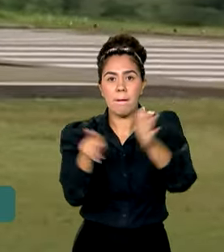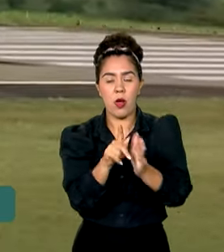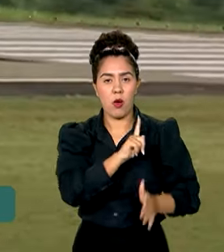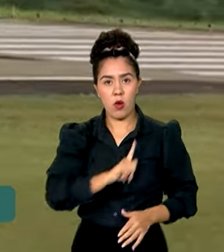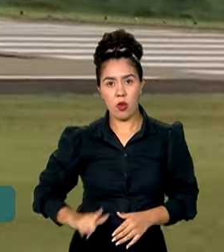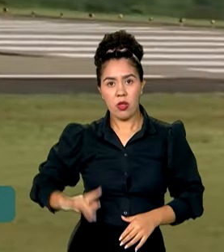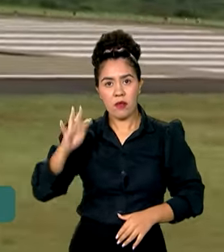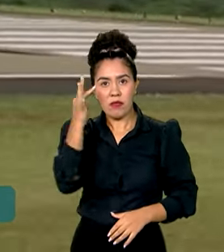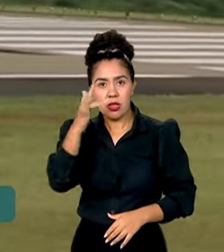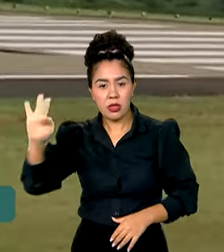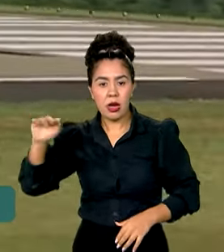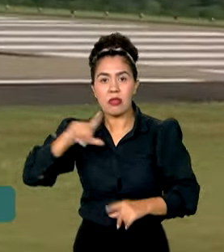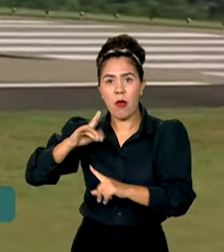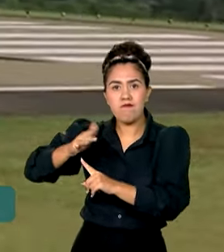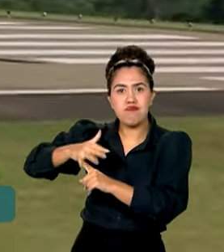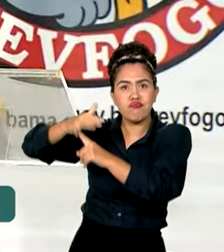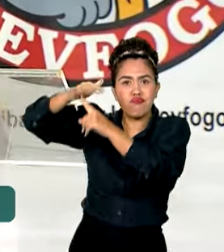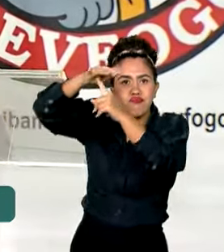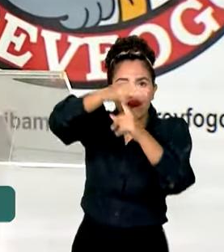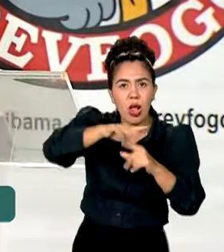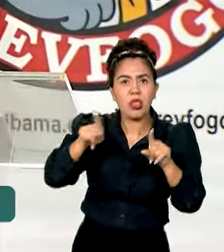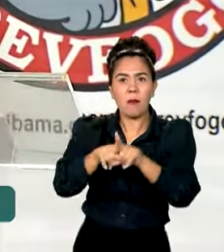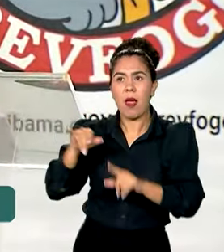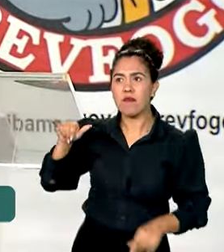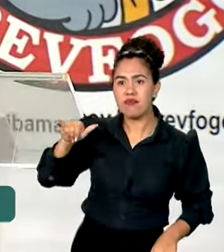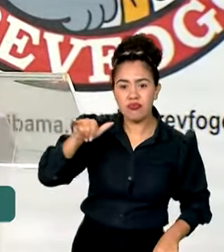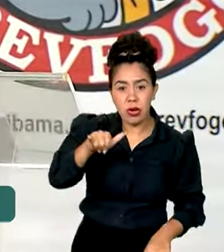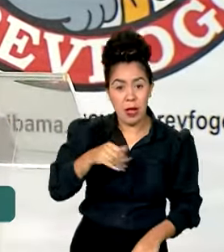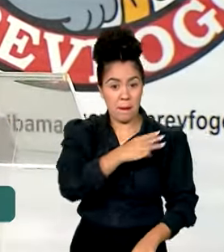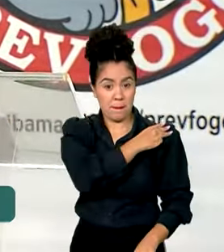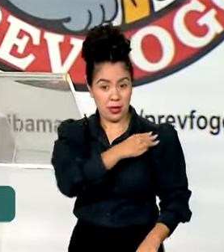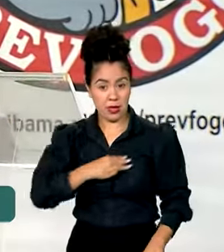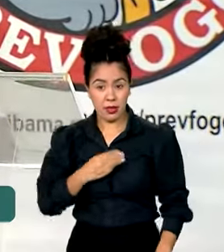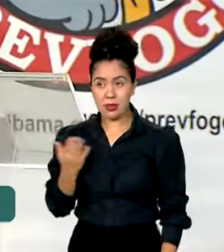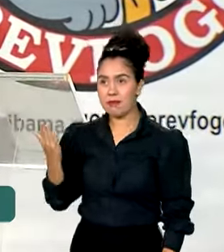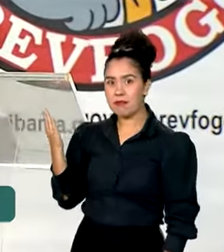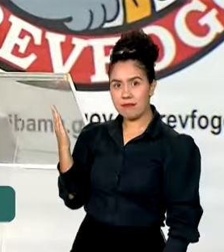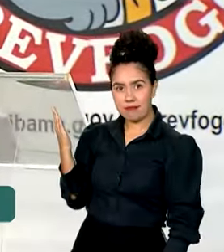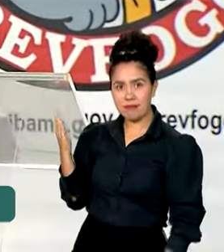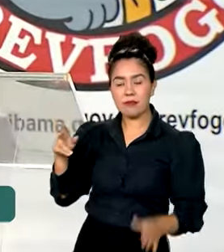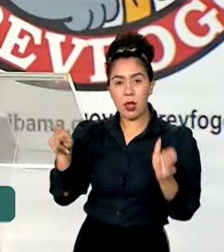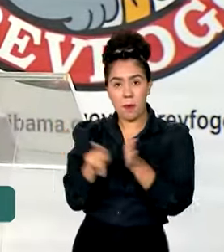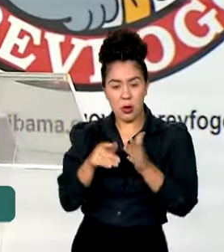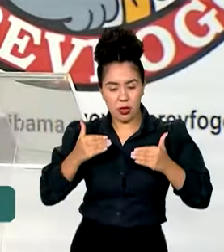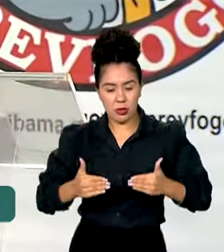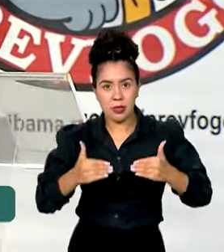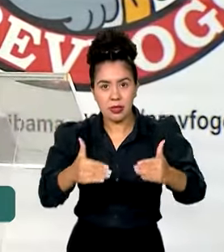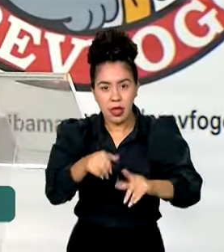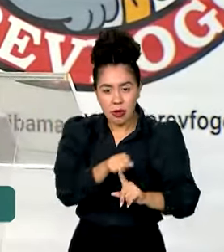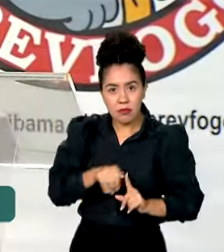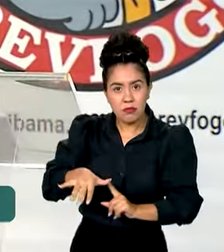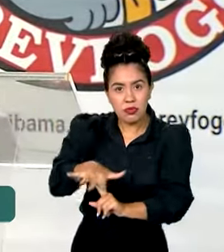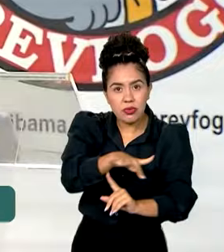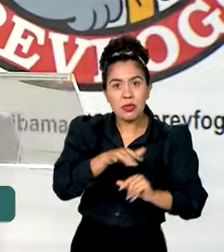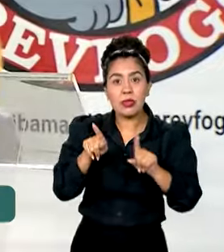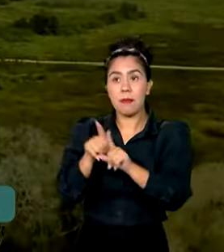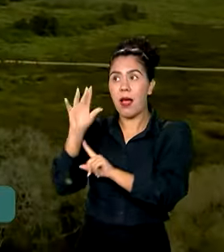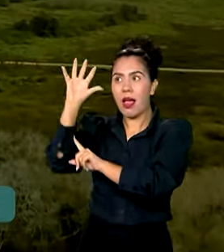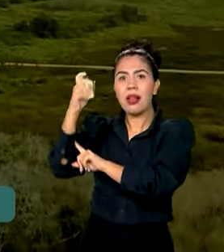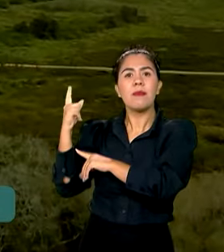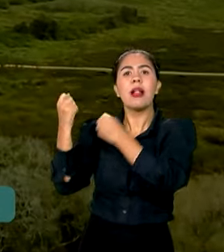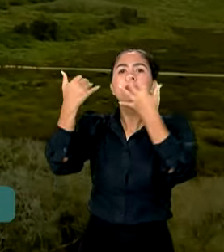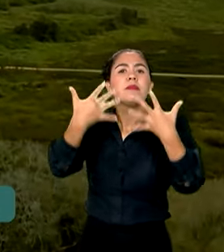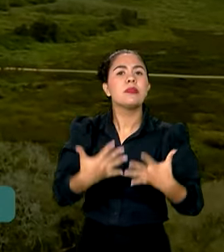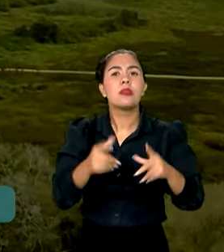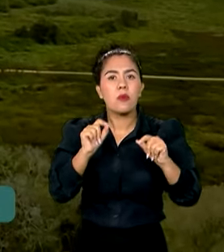entre aviões e helicópteros. A ministra Marina Silva, do Meio Ambiente e Mudança do Clima, garantiu